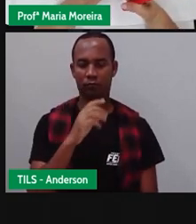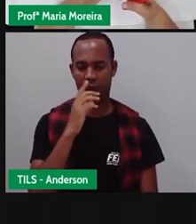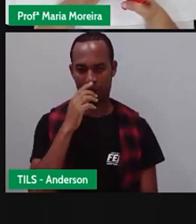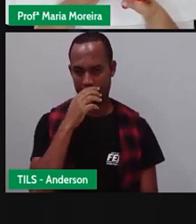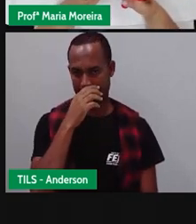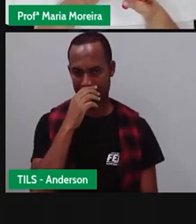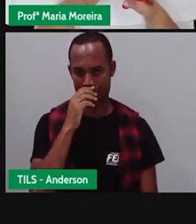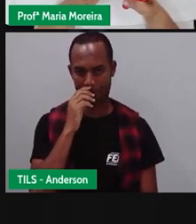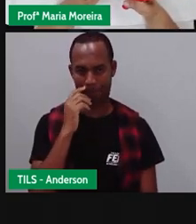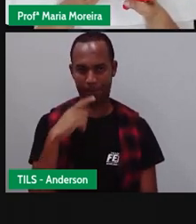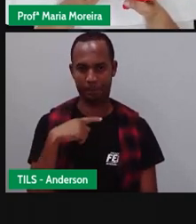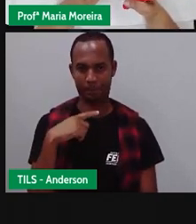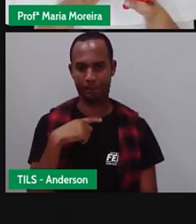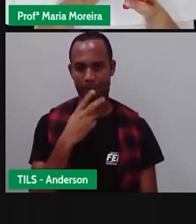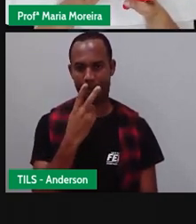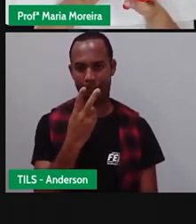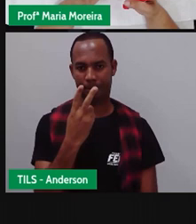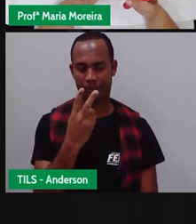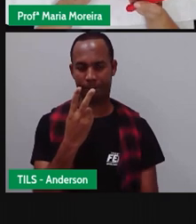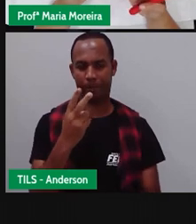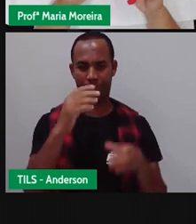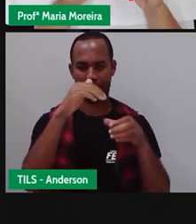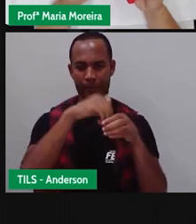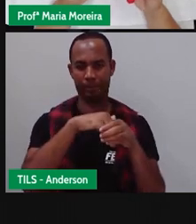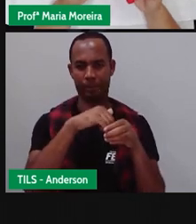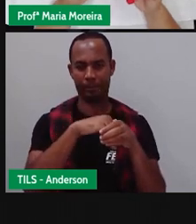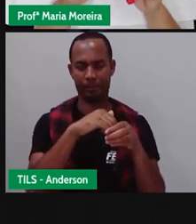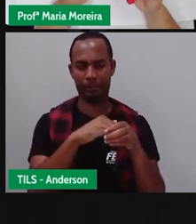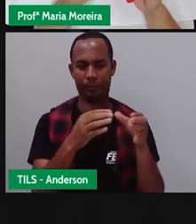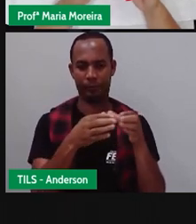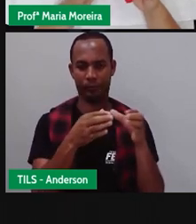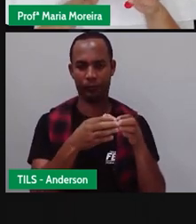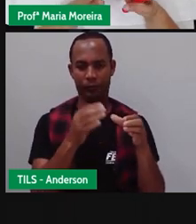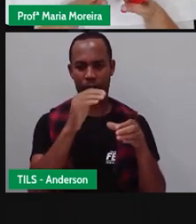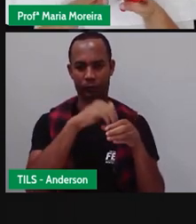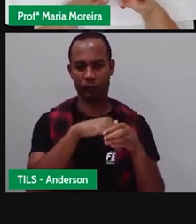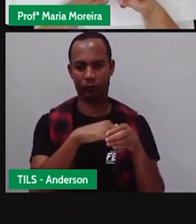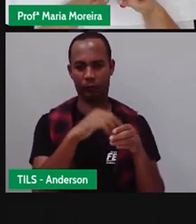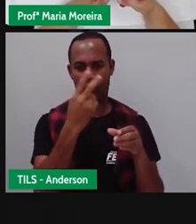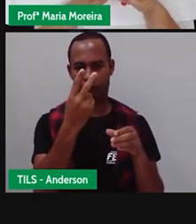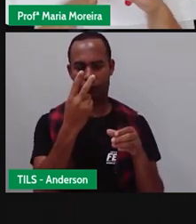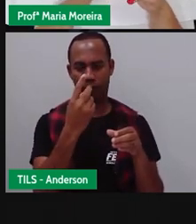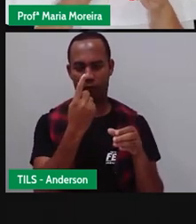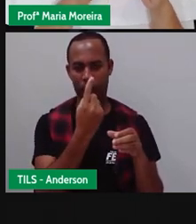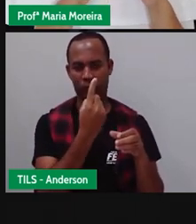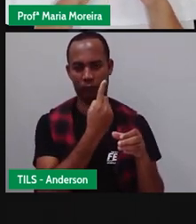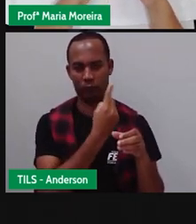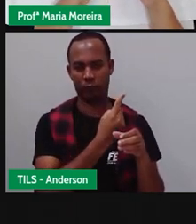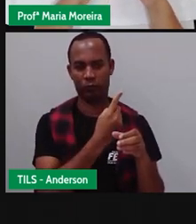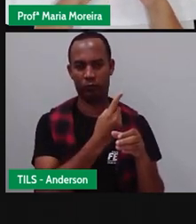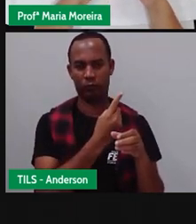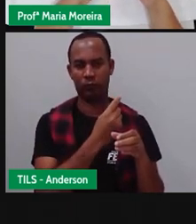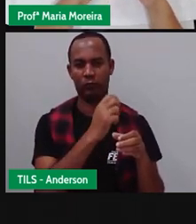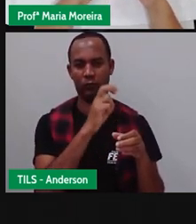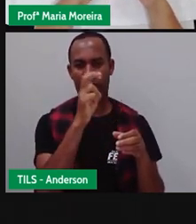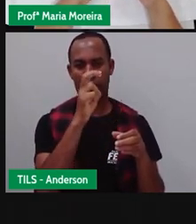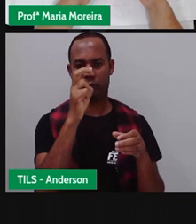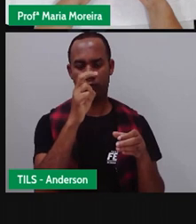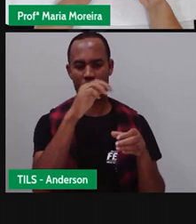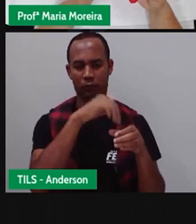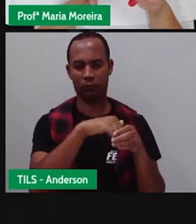letra F, tem quantos grupos? Dois grupos. E dentro de cada grupo, contém quantos carrinhos?